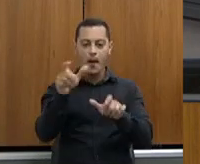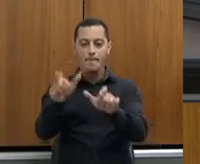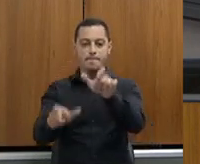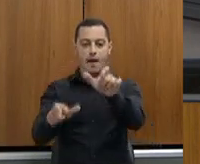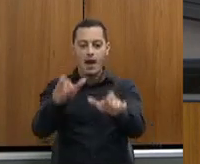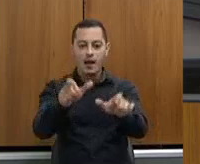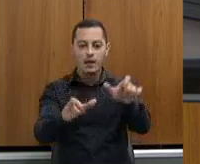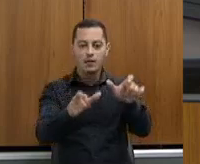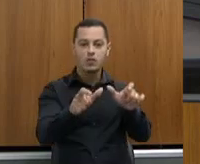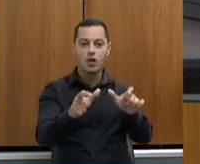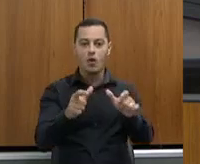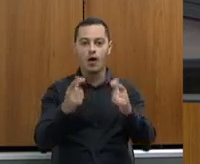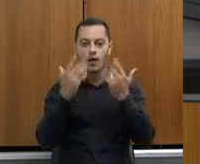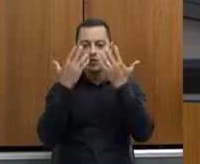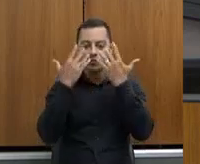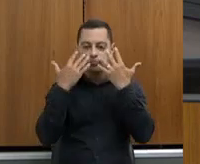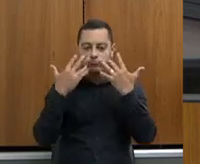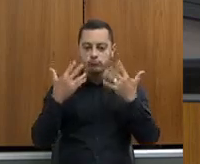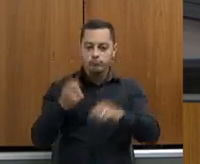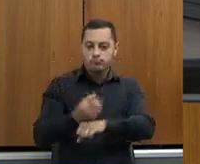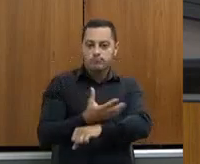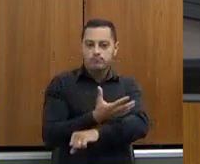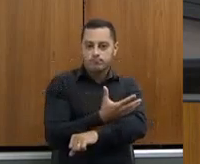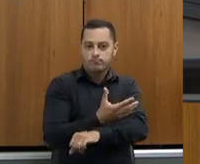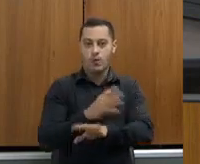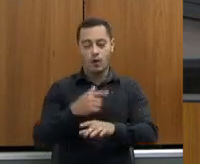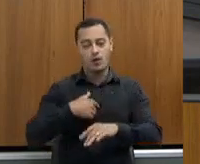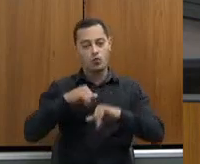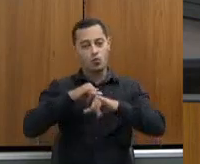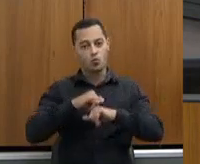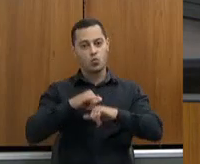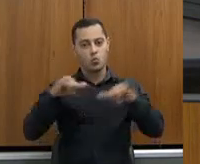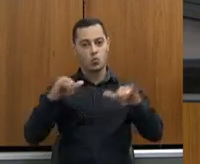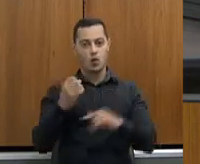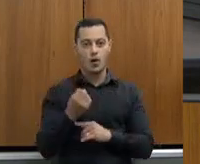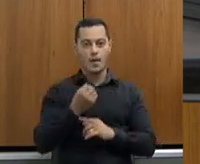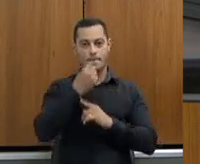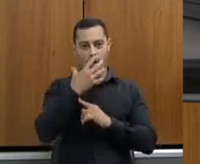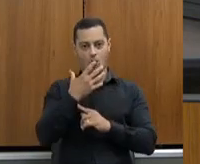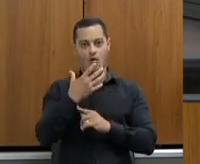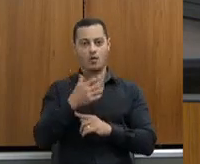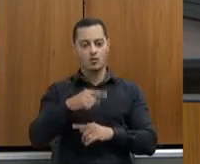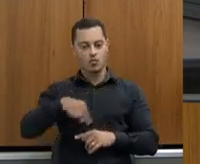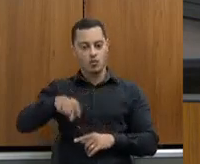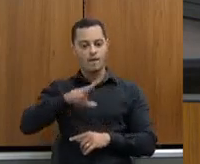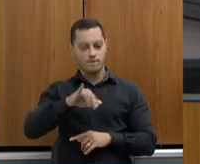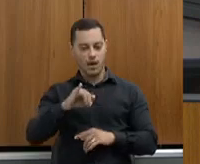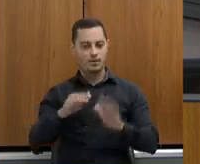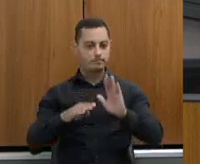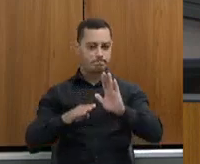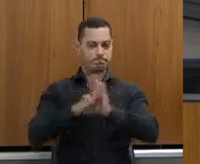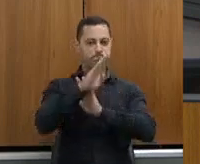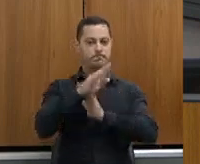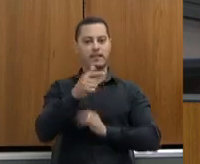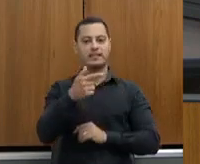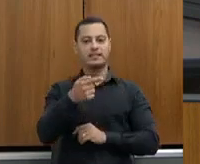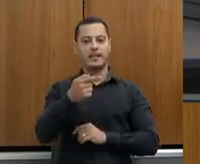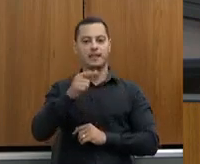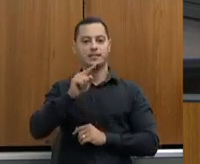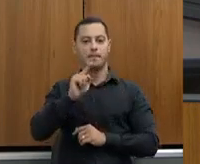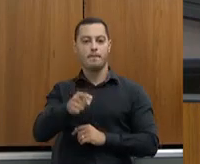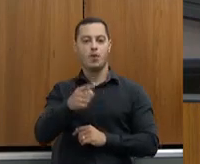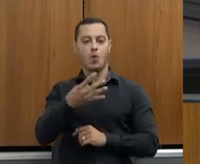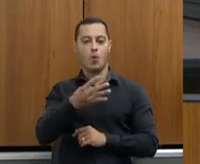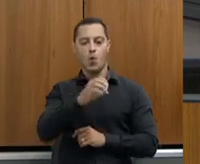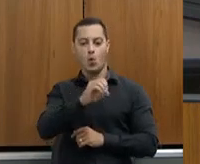estão saindo da informalidade. Então, a notícia boa que eu tenho é essa, que nós vamos bater, passar para 7.480 títulos,